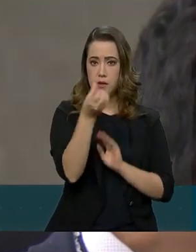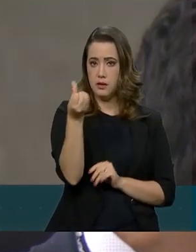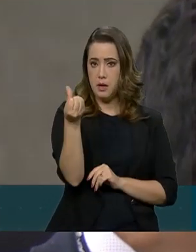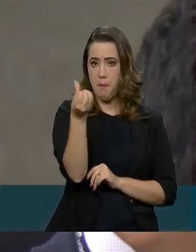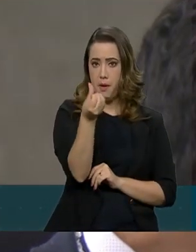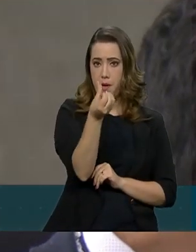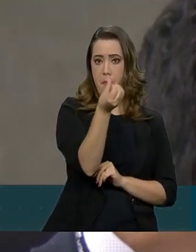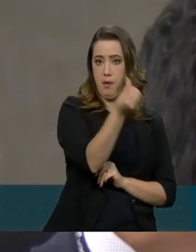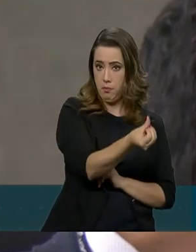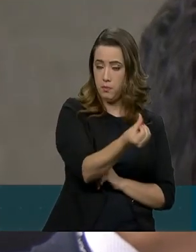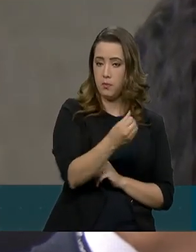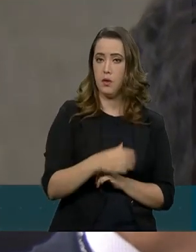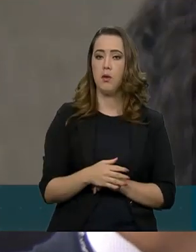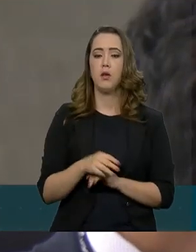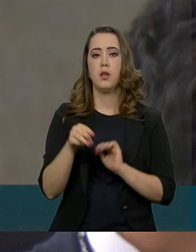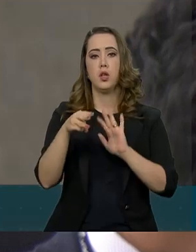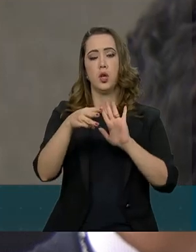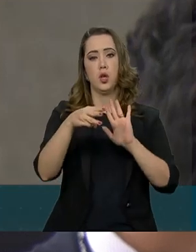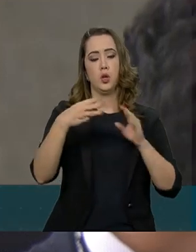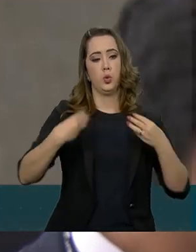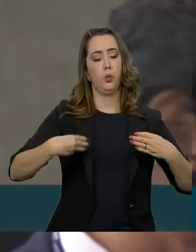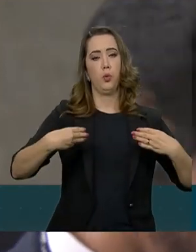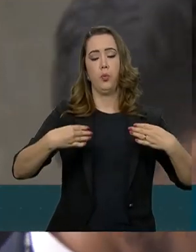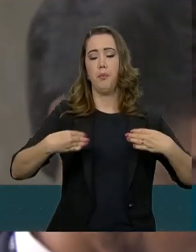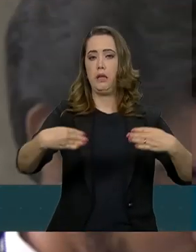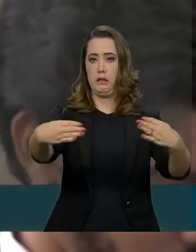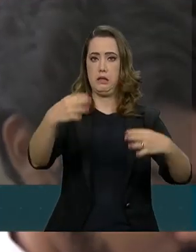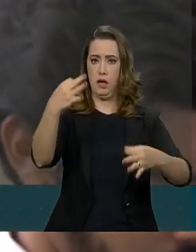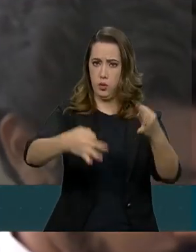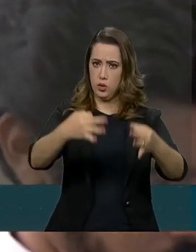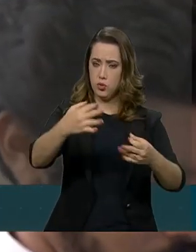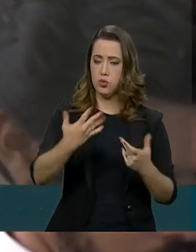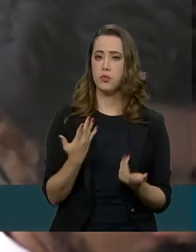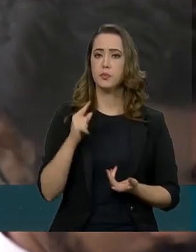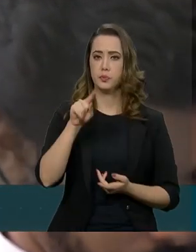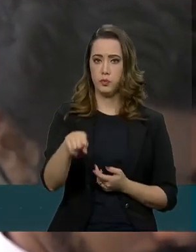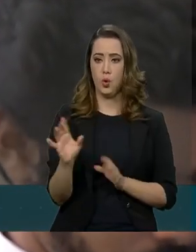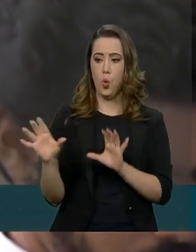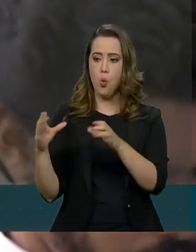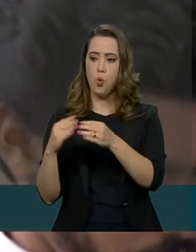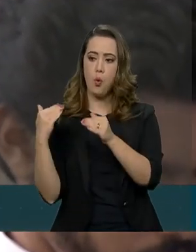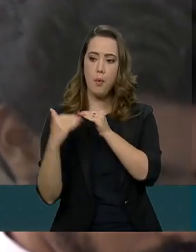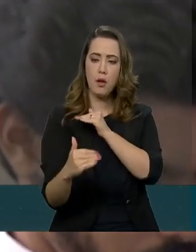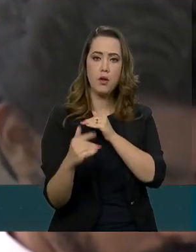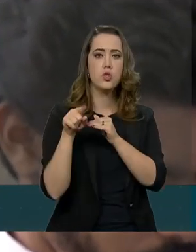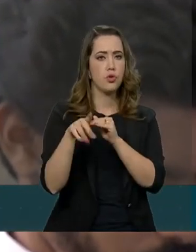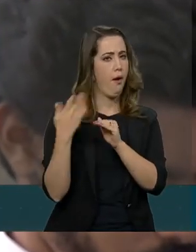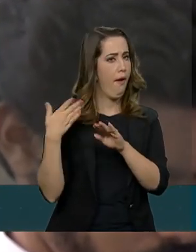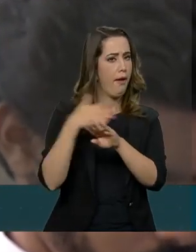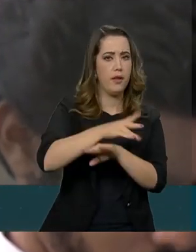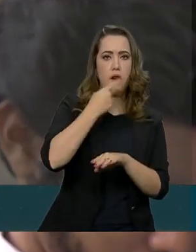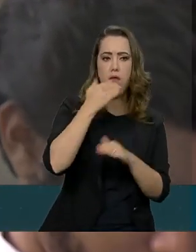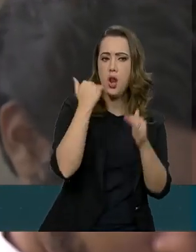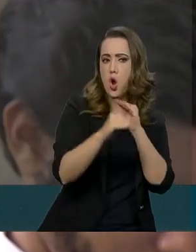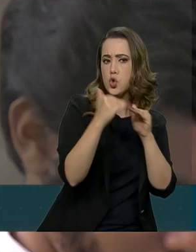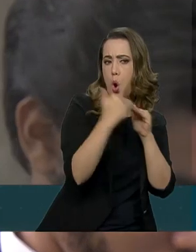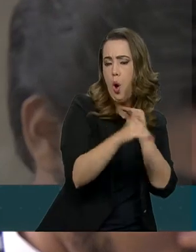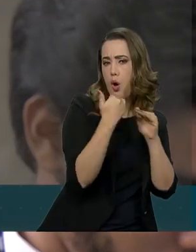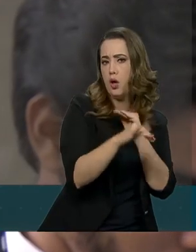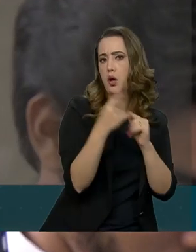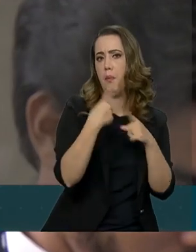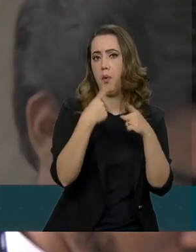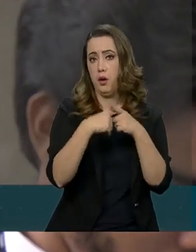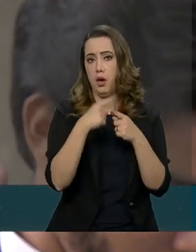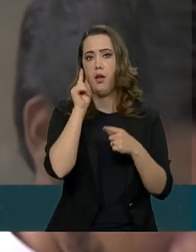que foi editada na sexta passada. A oposição deve voltar já falando sobre suspensão do texto, dizendo que seria uma